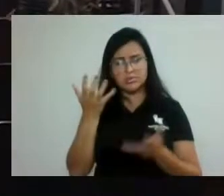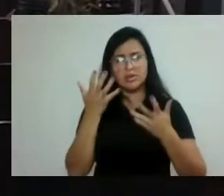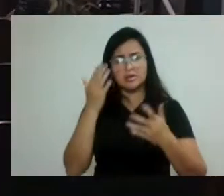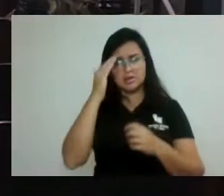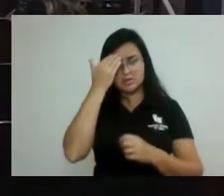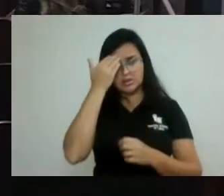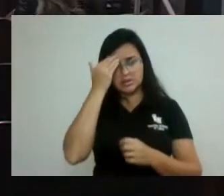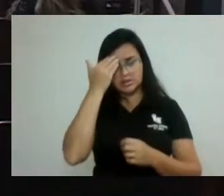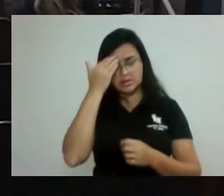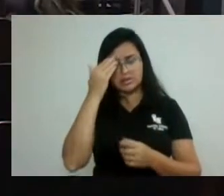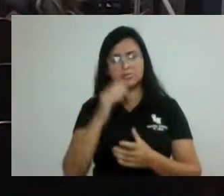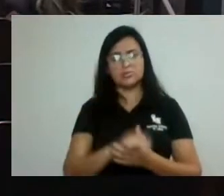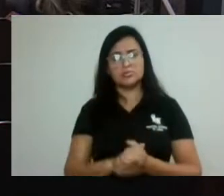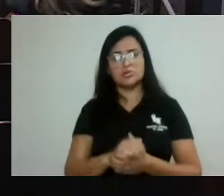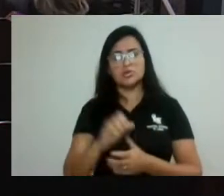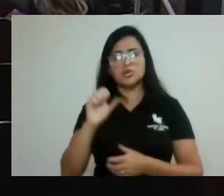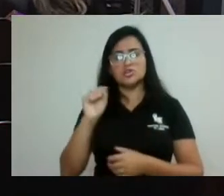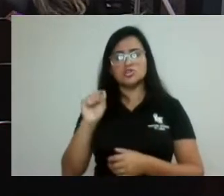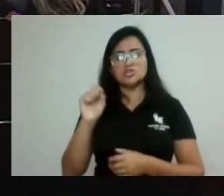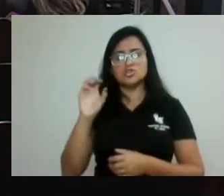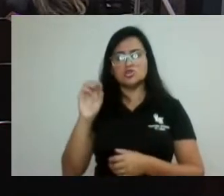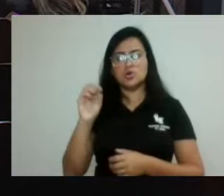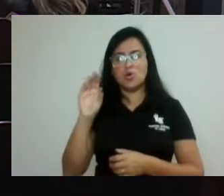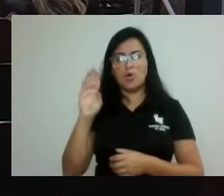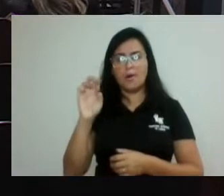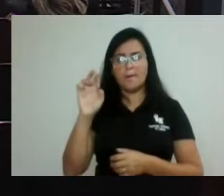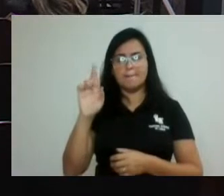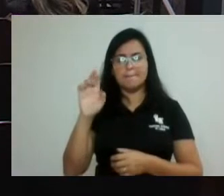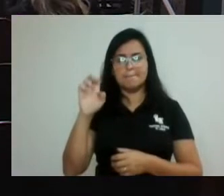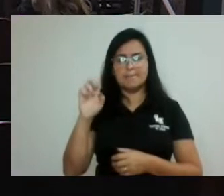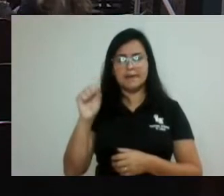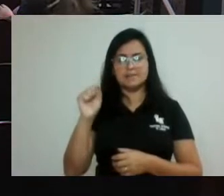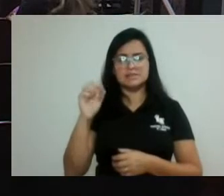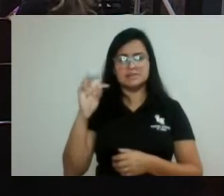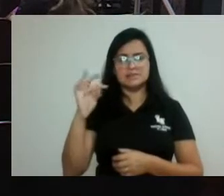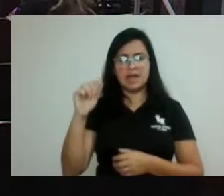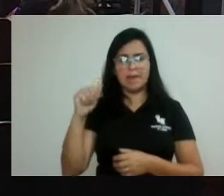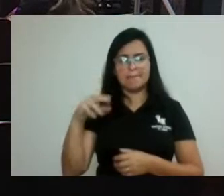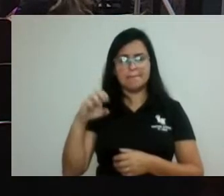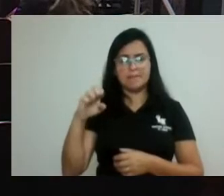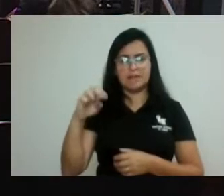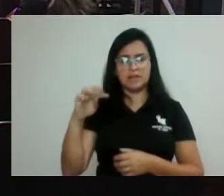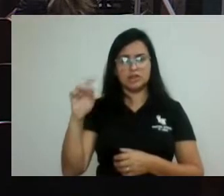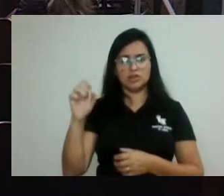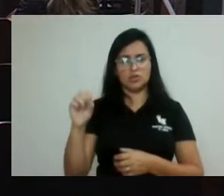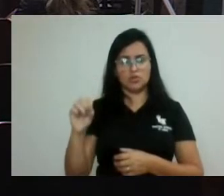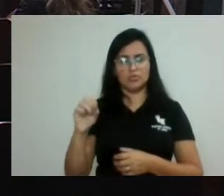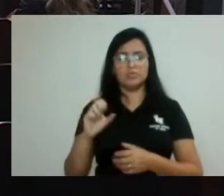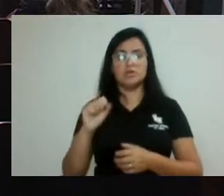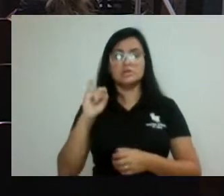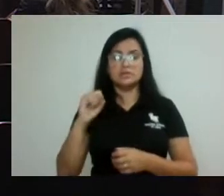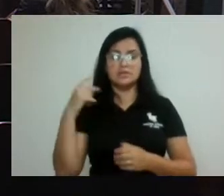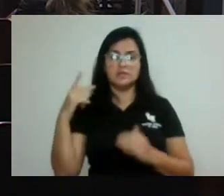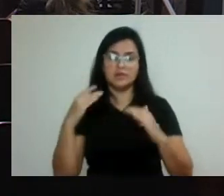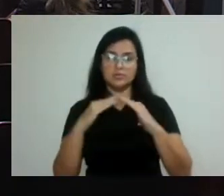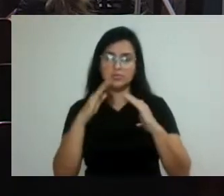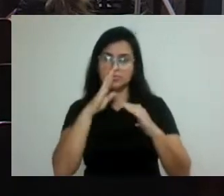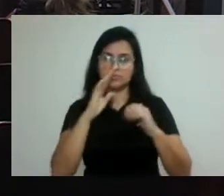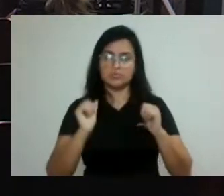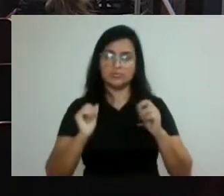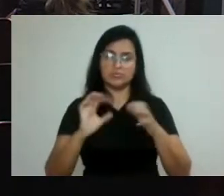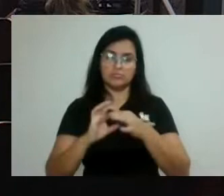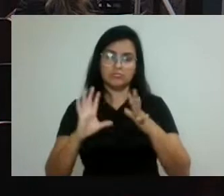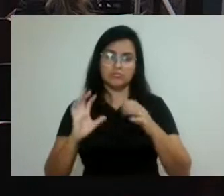sobrestamento da matéria, enquanto sim votação. Vereadores e vereadoras concordam, permaneçam como estão. Pelo ordem, presidente. Pelo ordem, vereador Mel.